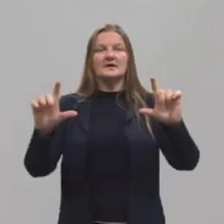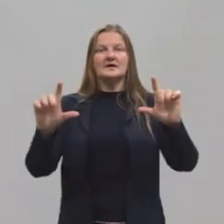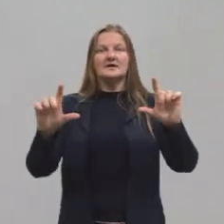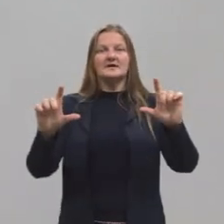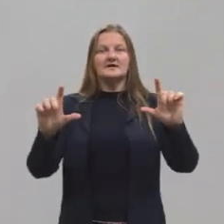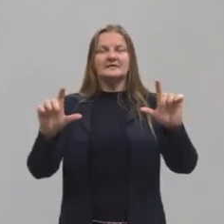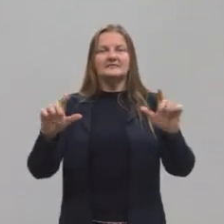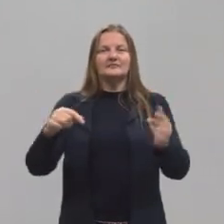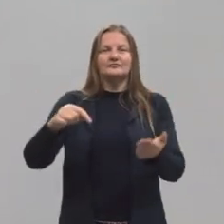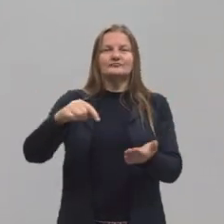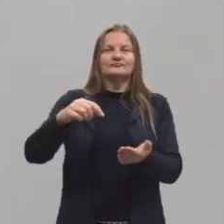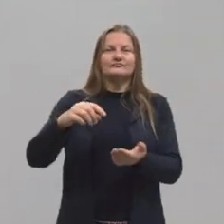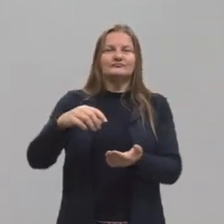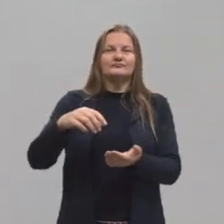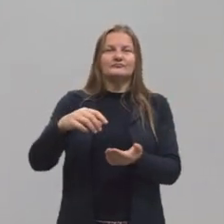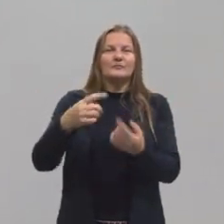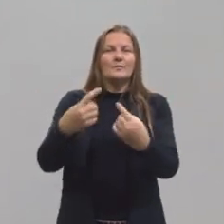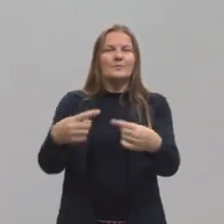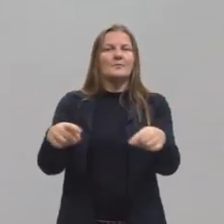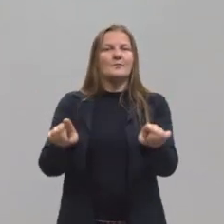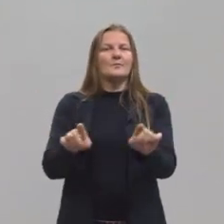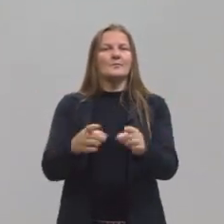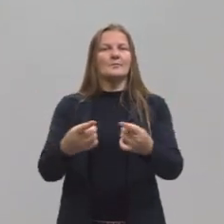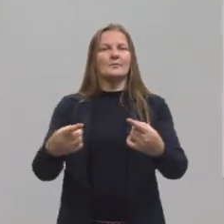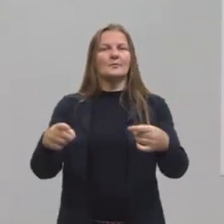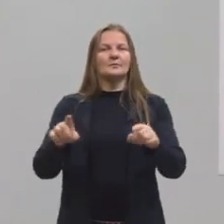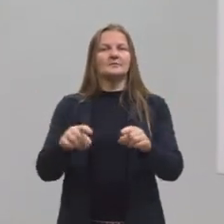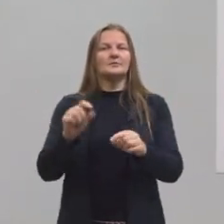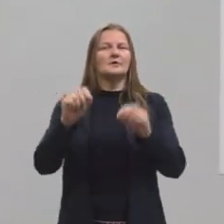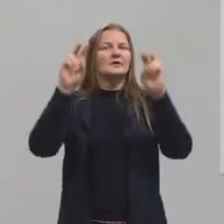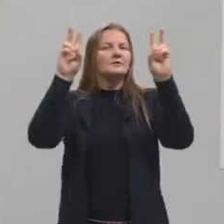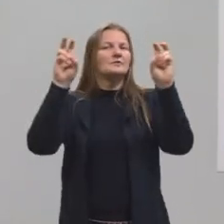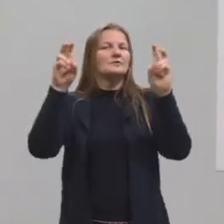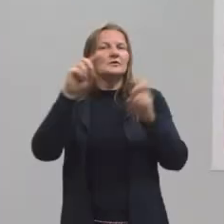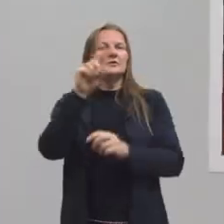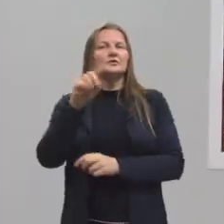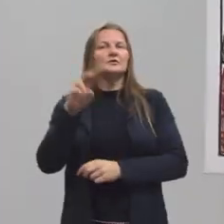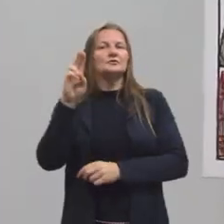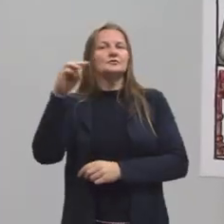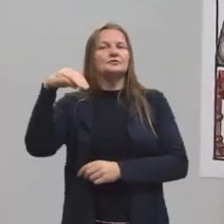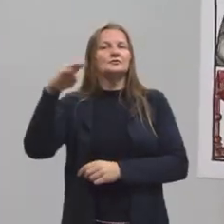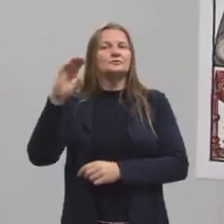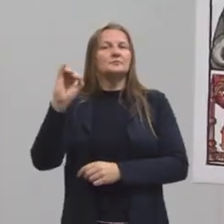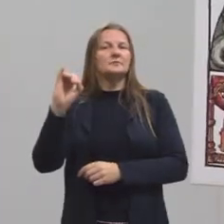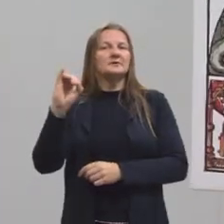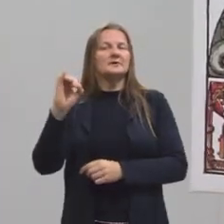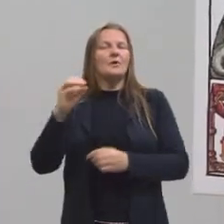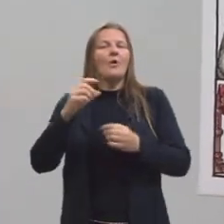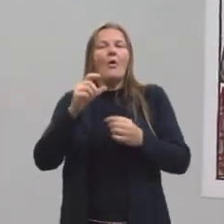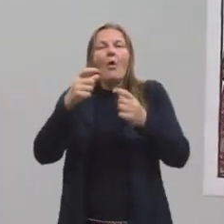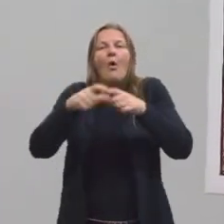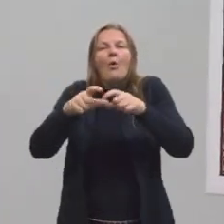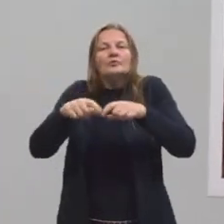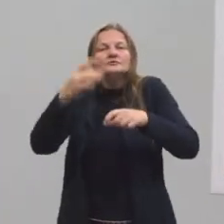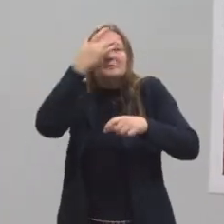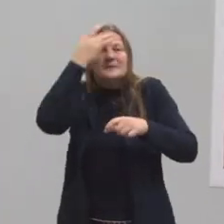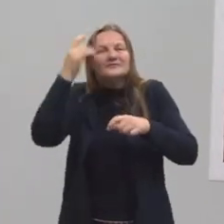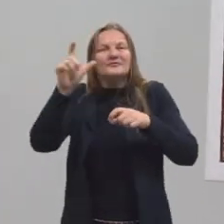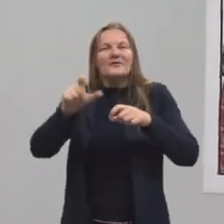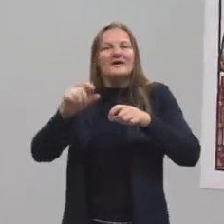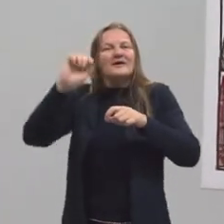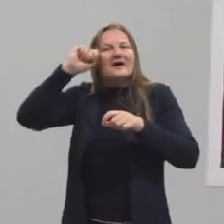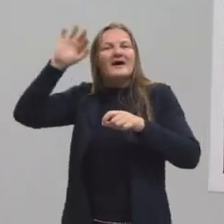de Zumbi? Ele vai nomear as regiões da África de onde essas pessoas eram trazidas.